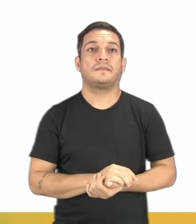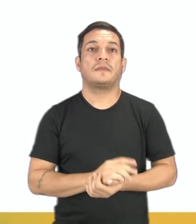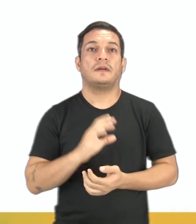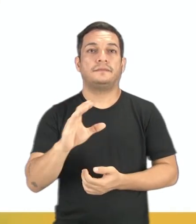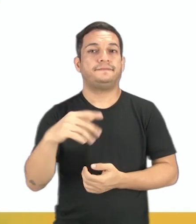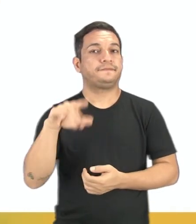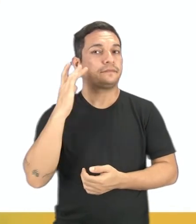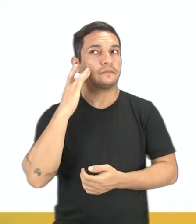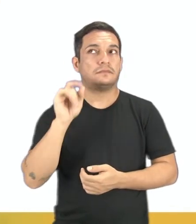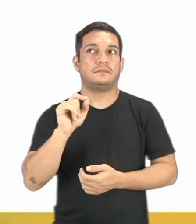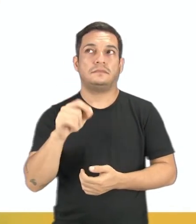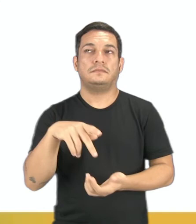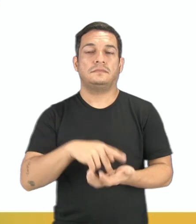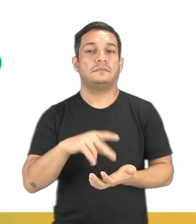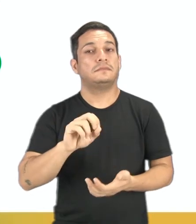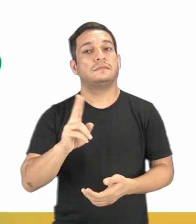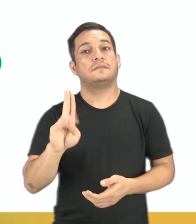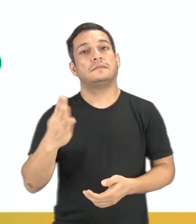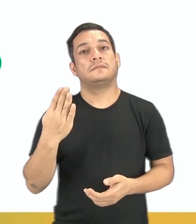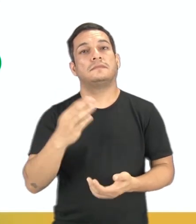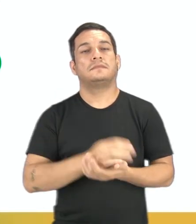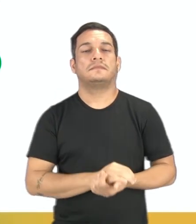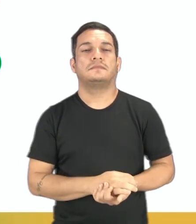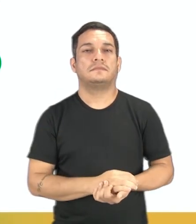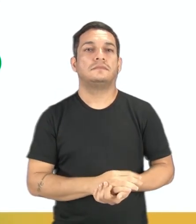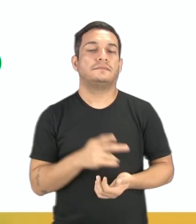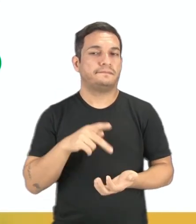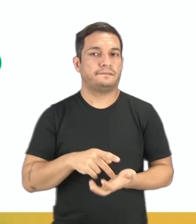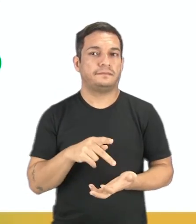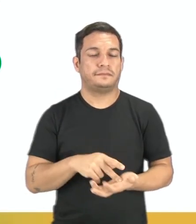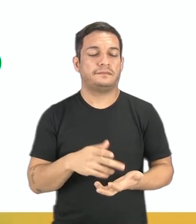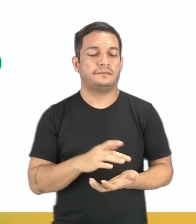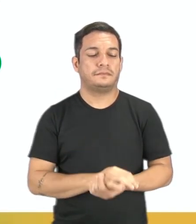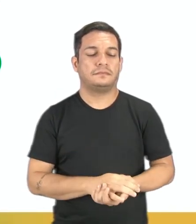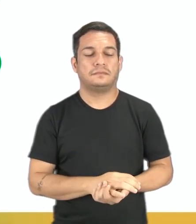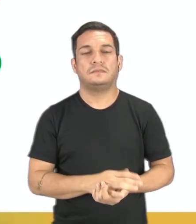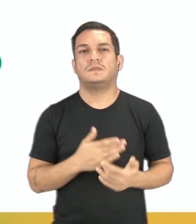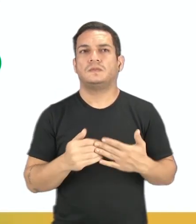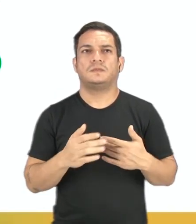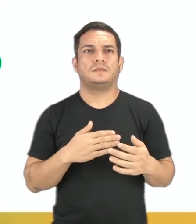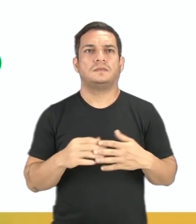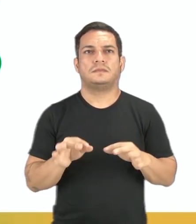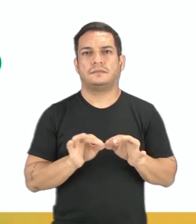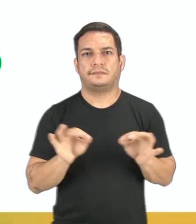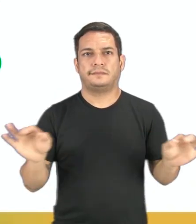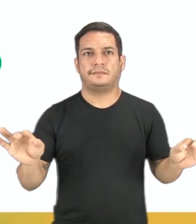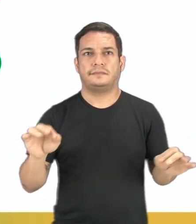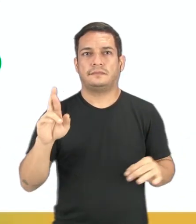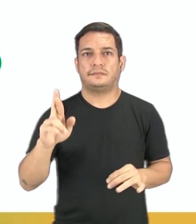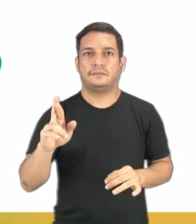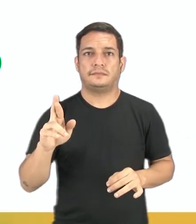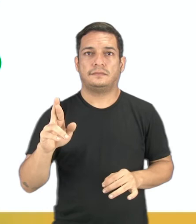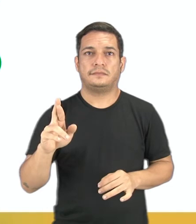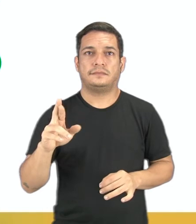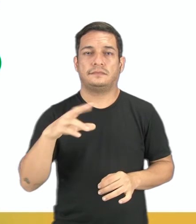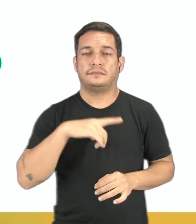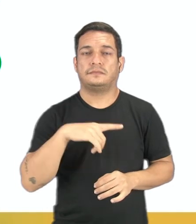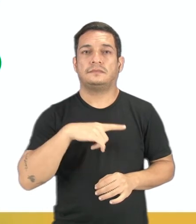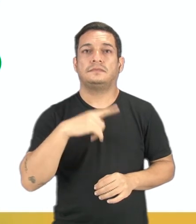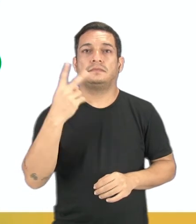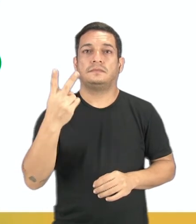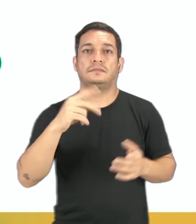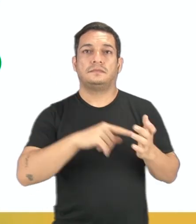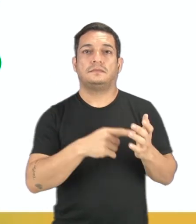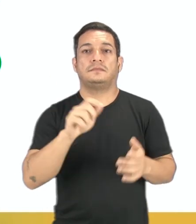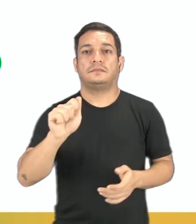o que vocês acham? Verdadeiro ou falso? É verdade, gente. Qualquer que seja uma reta R, existem